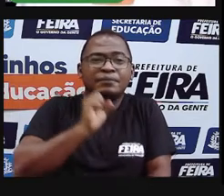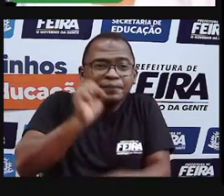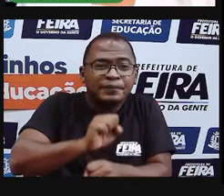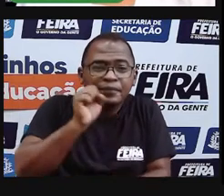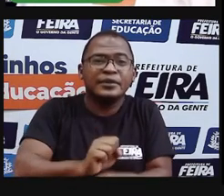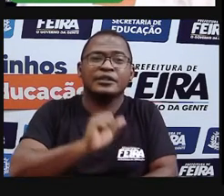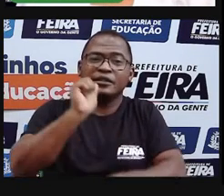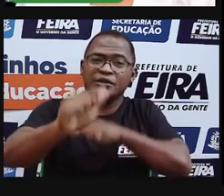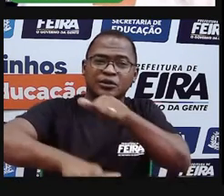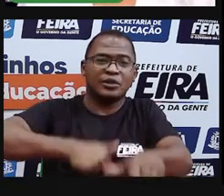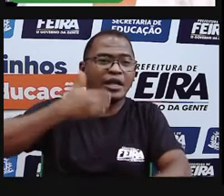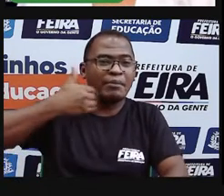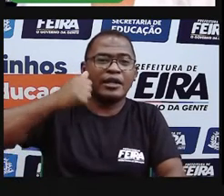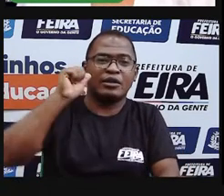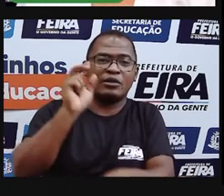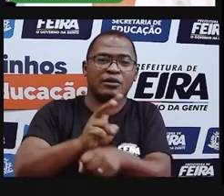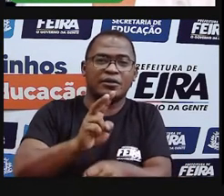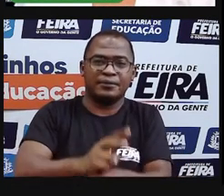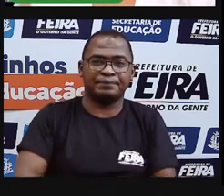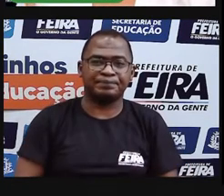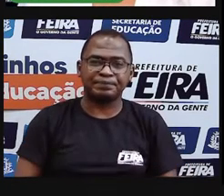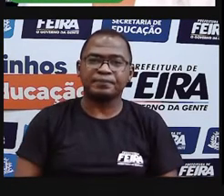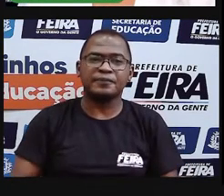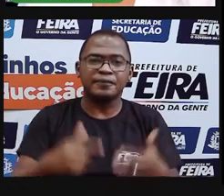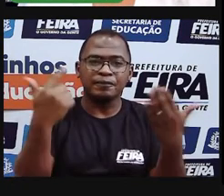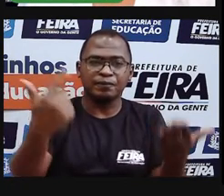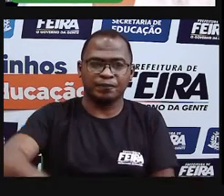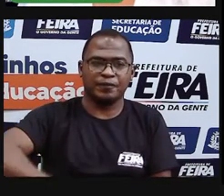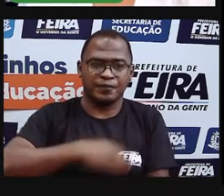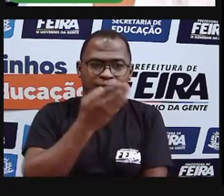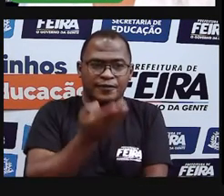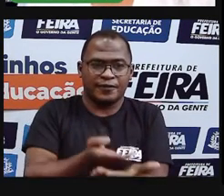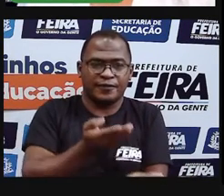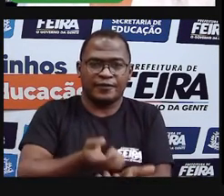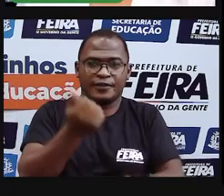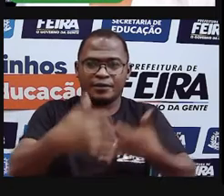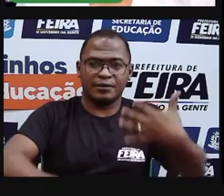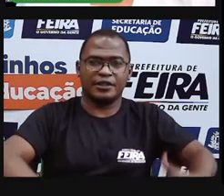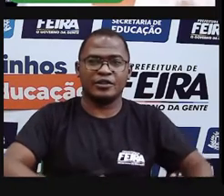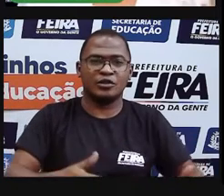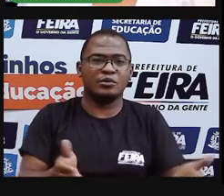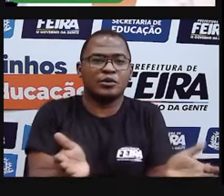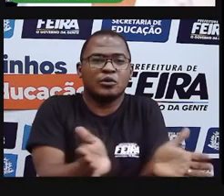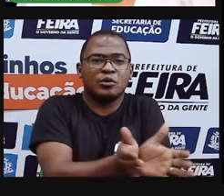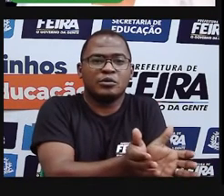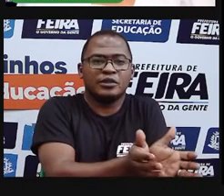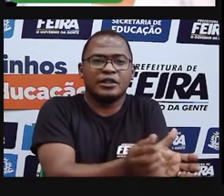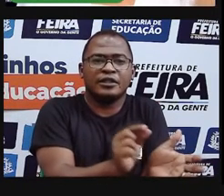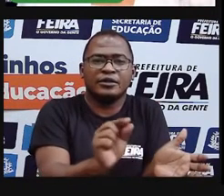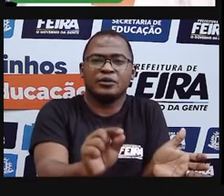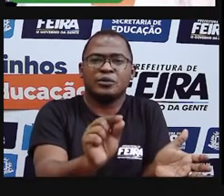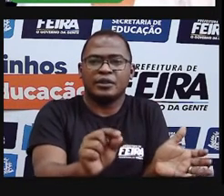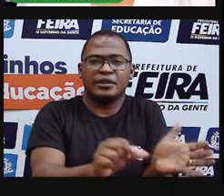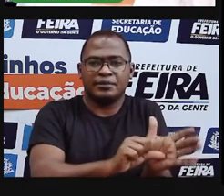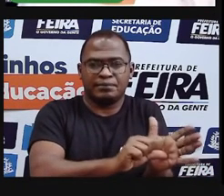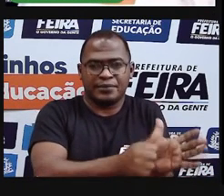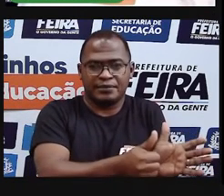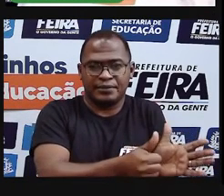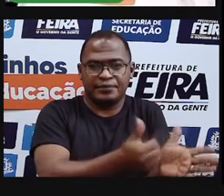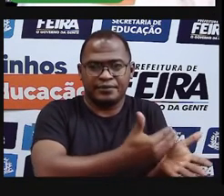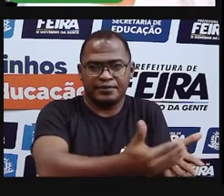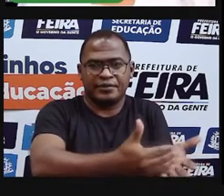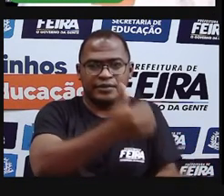comunidade. Vamos revisar aquele conceito de comunidade que nós estudamos na aula passada, né? Começamos trazendo um pouco